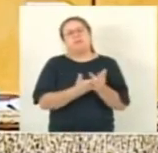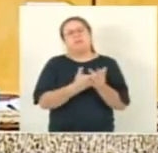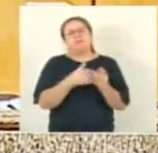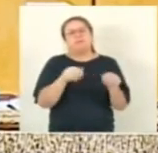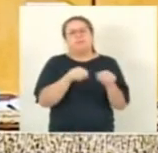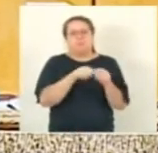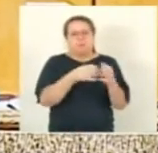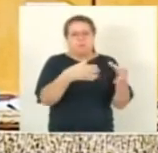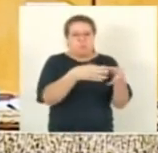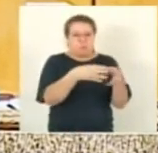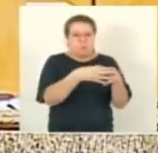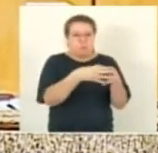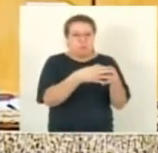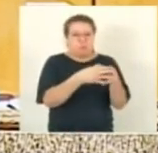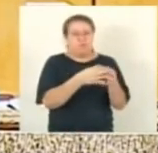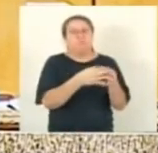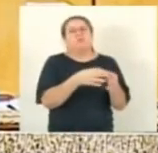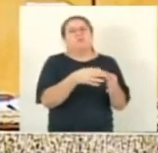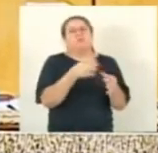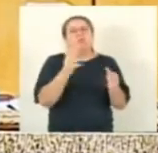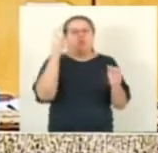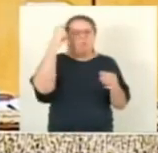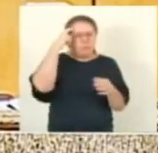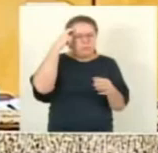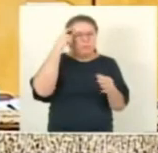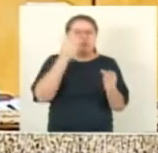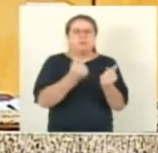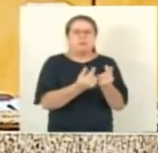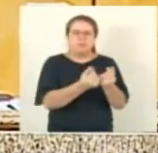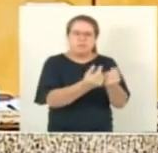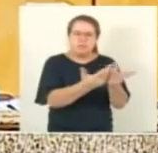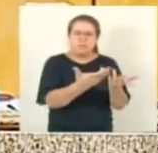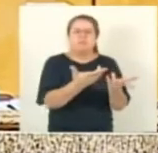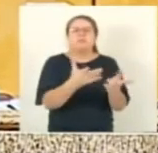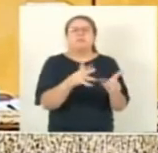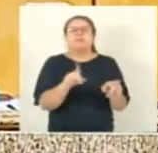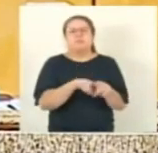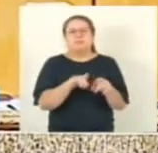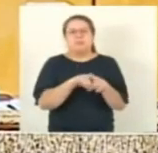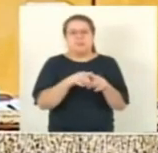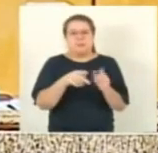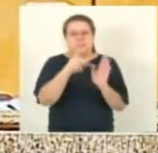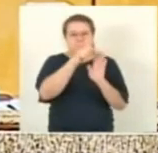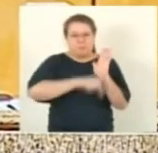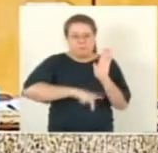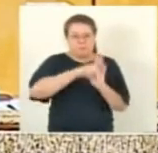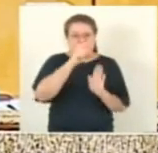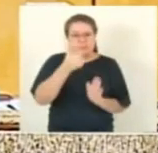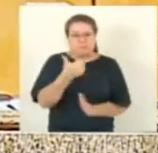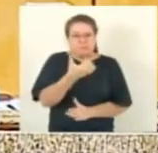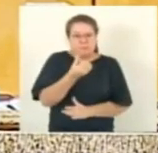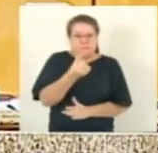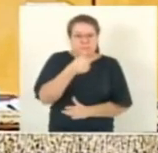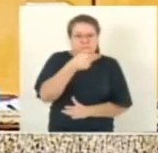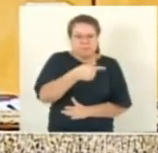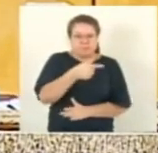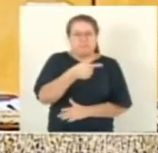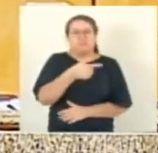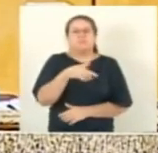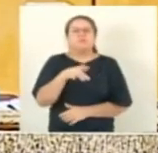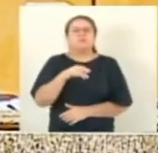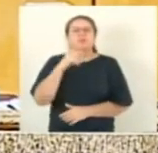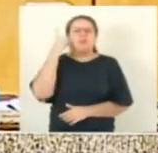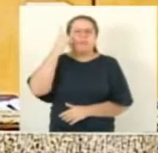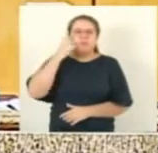comissões de justiça, cidadania e de finanças. Projeto de lei 167 de 2022, da deputada